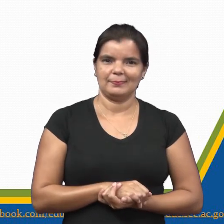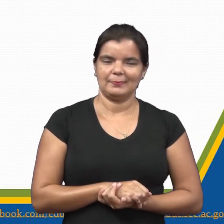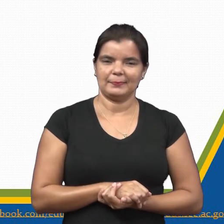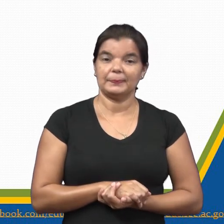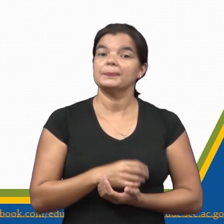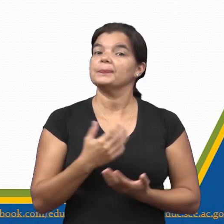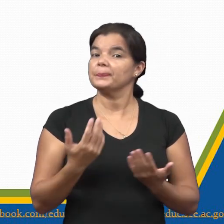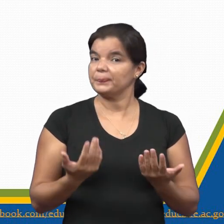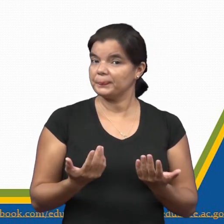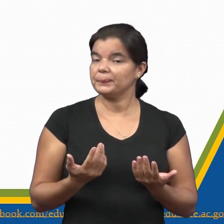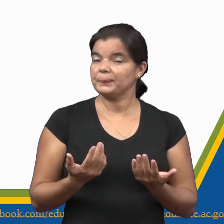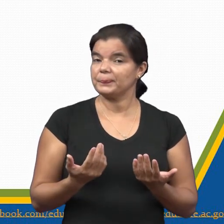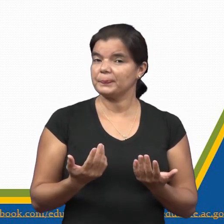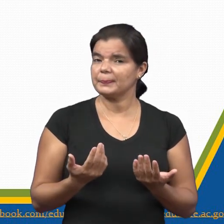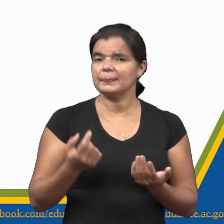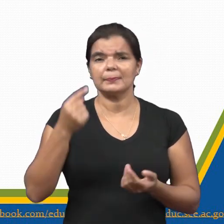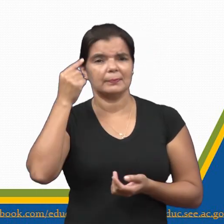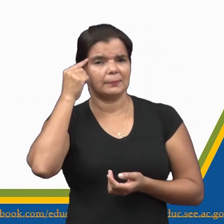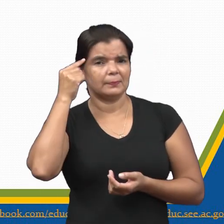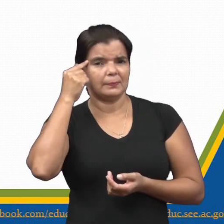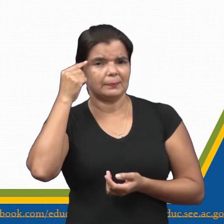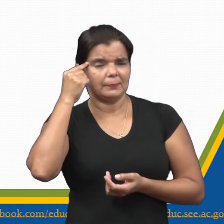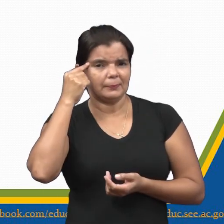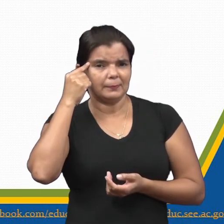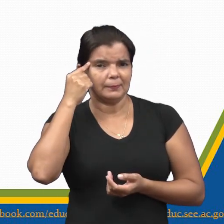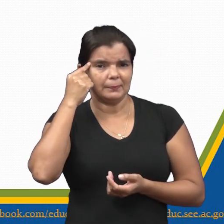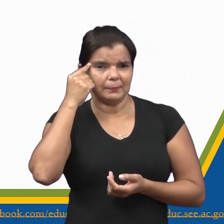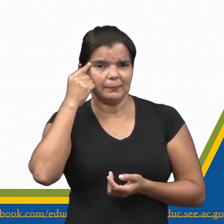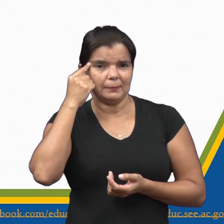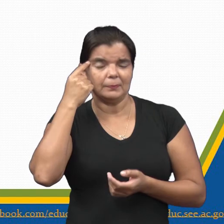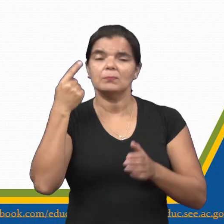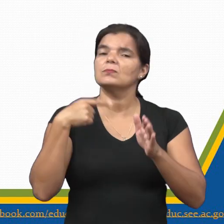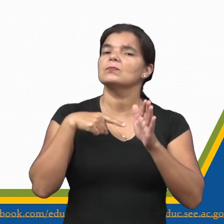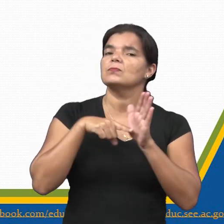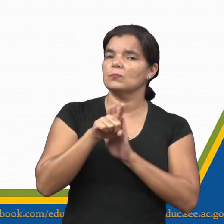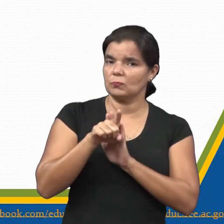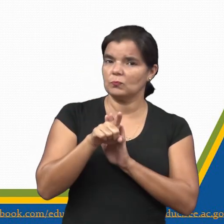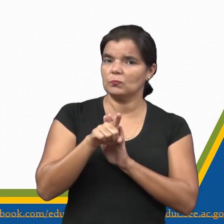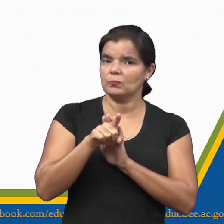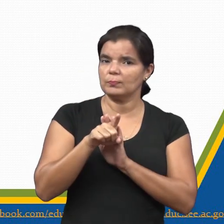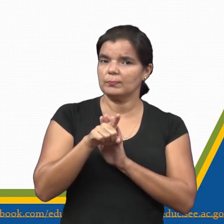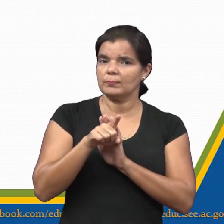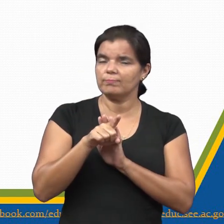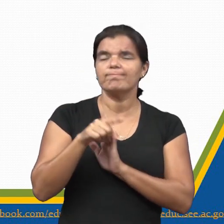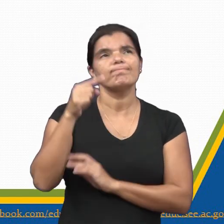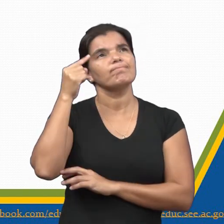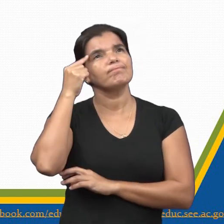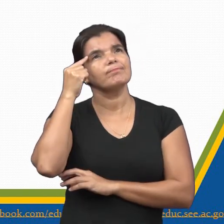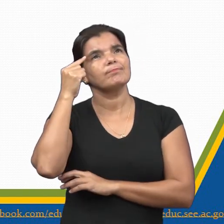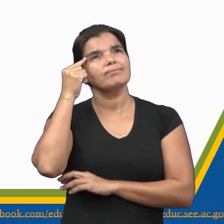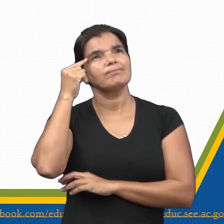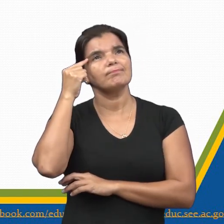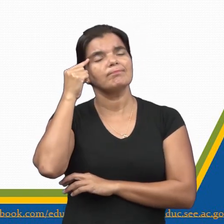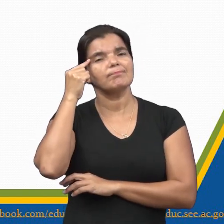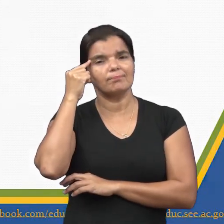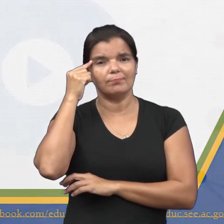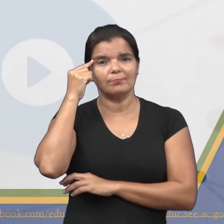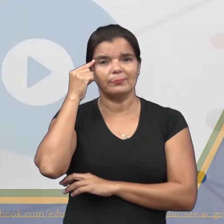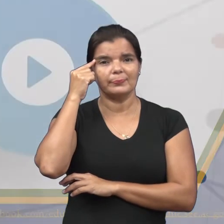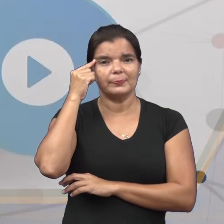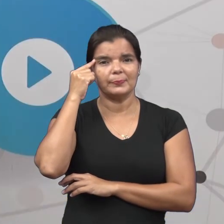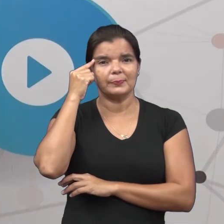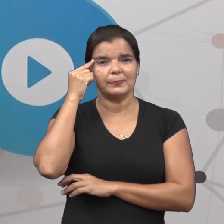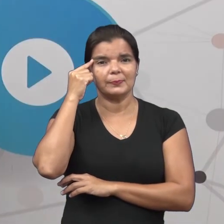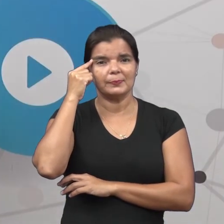Vamos lá. Vamos pensar um pouquinho sobre essa pergunta. Vamos refletir um pouquinho sobre essa pergunta.